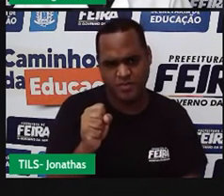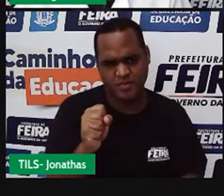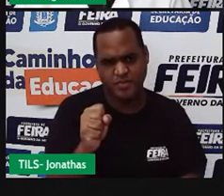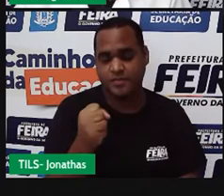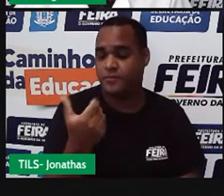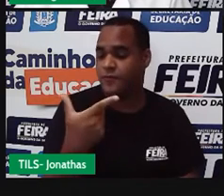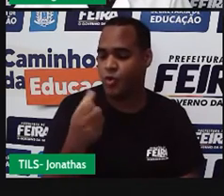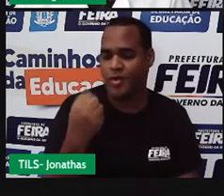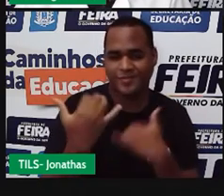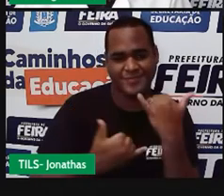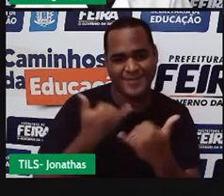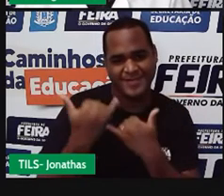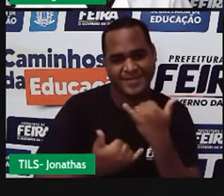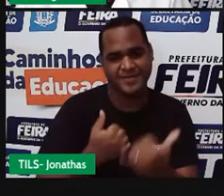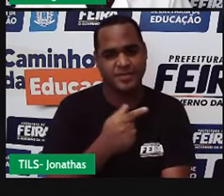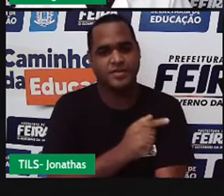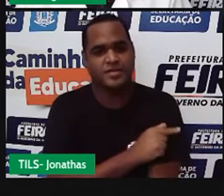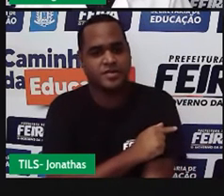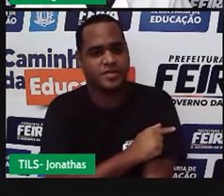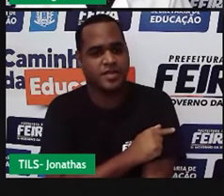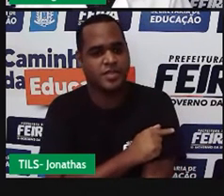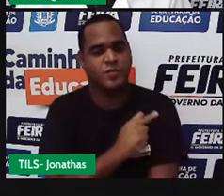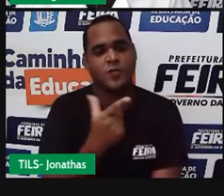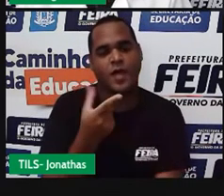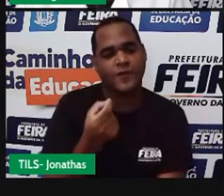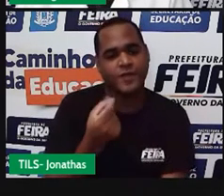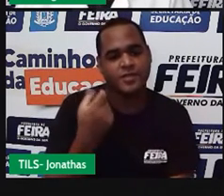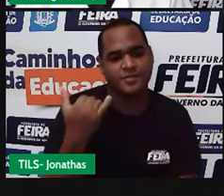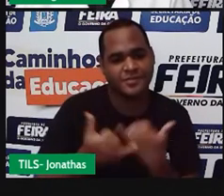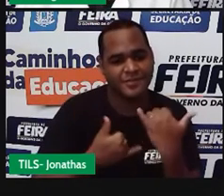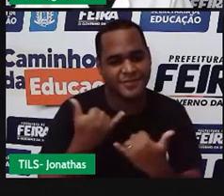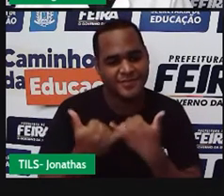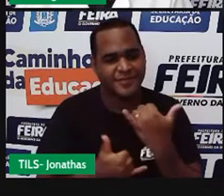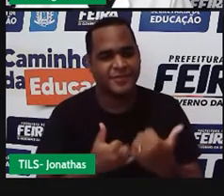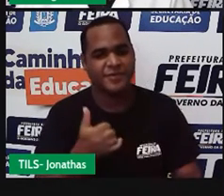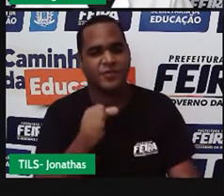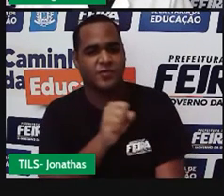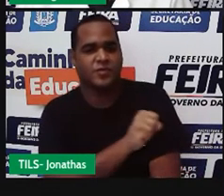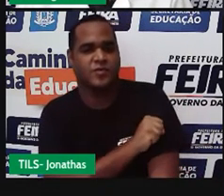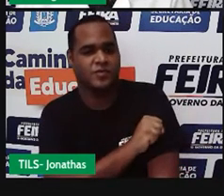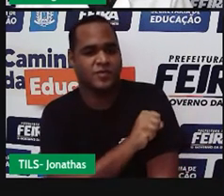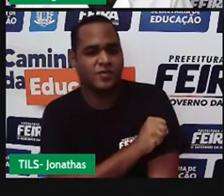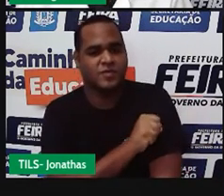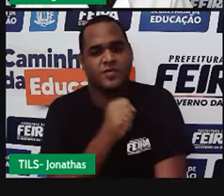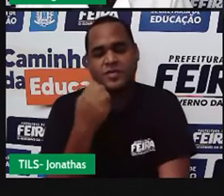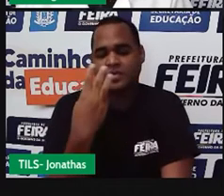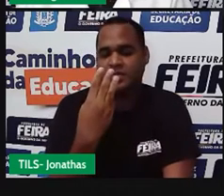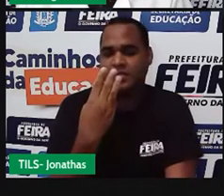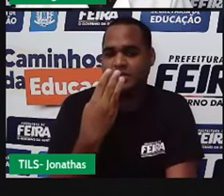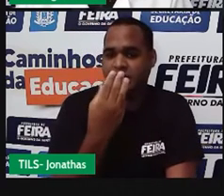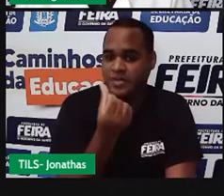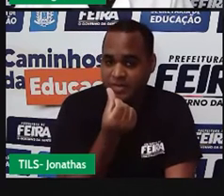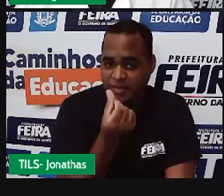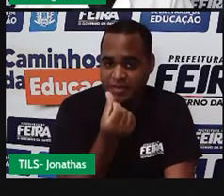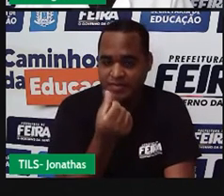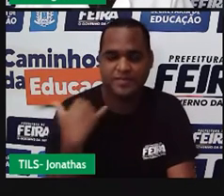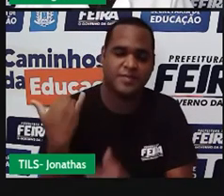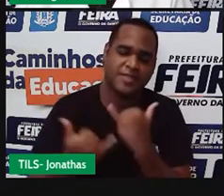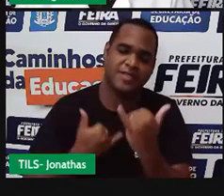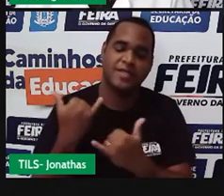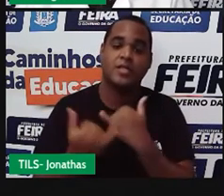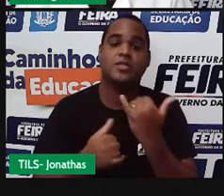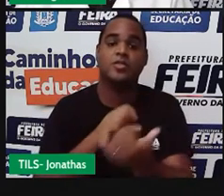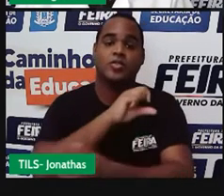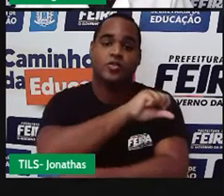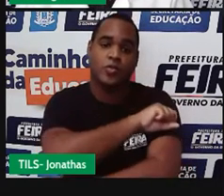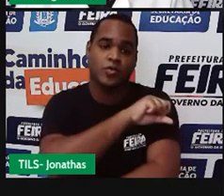O sétimo ano, 20 brinquedos. O oitavo ano, 36 brinquedos. O nono